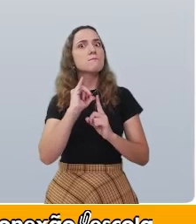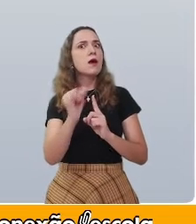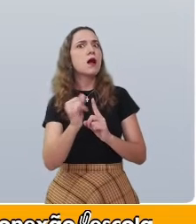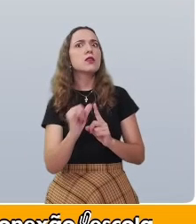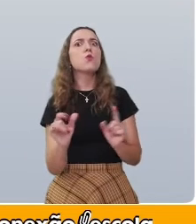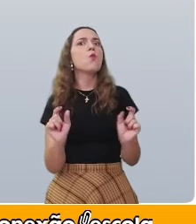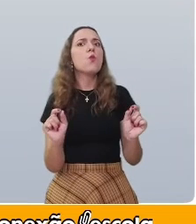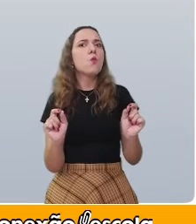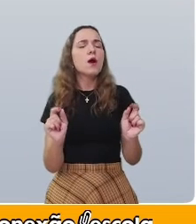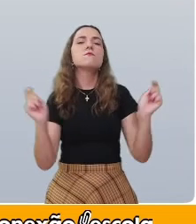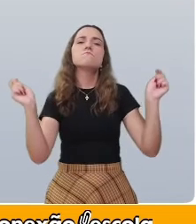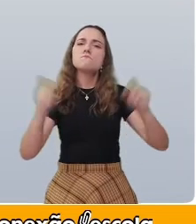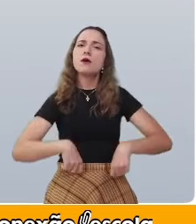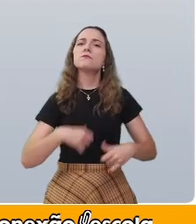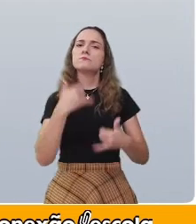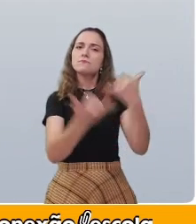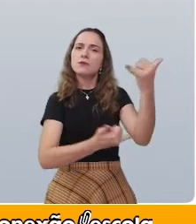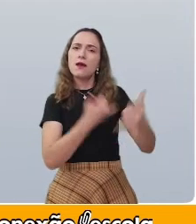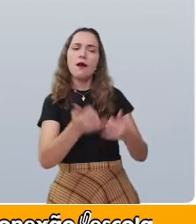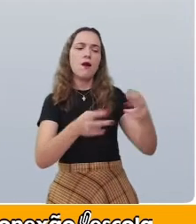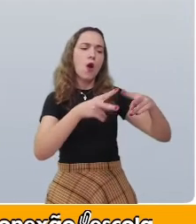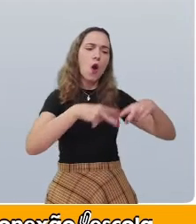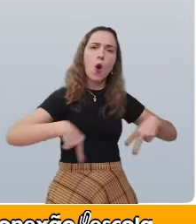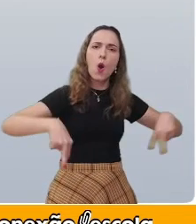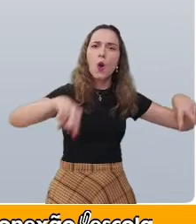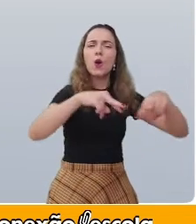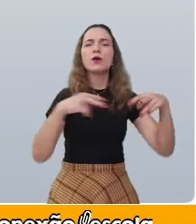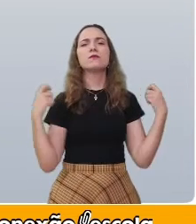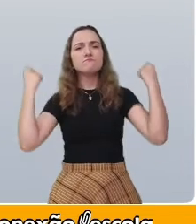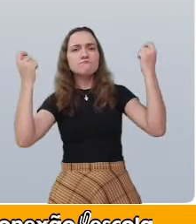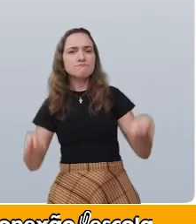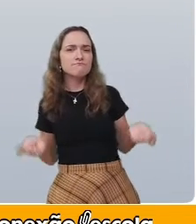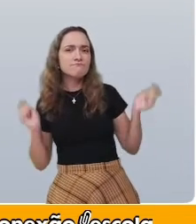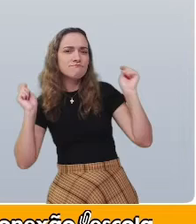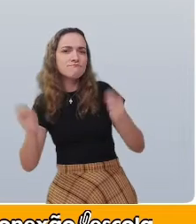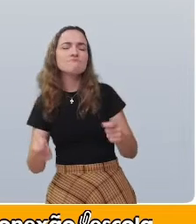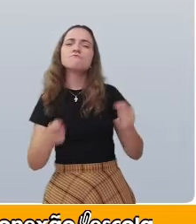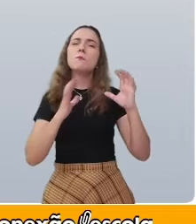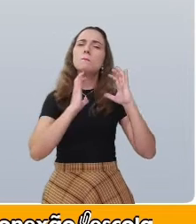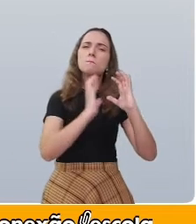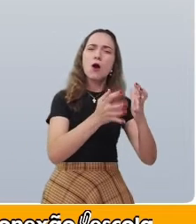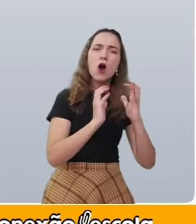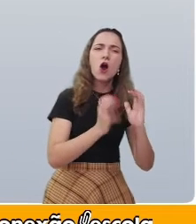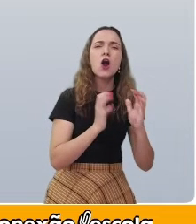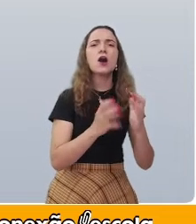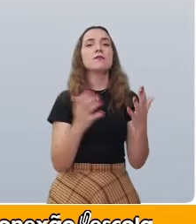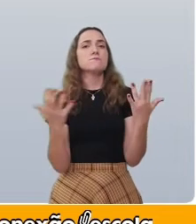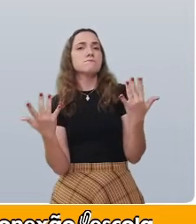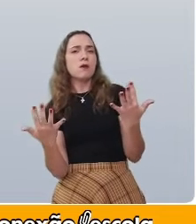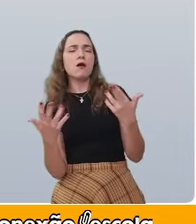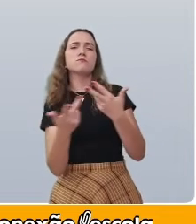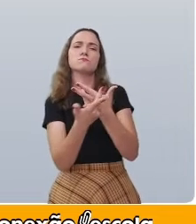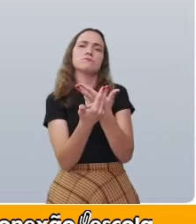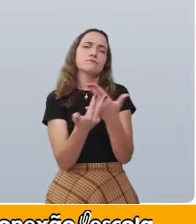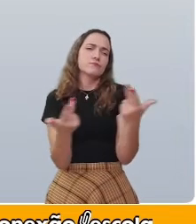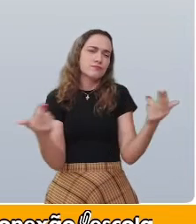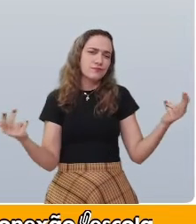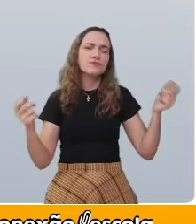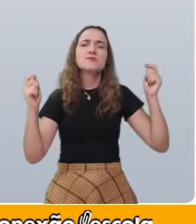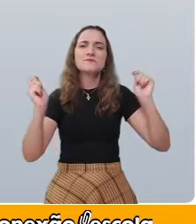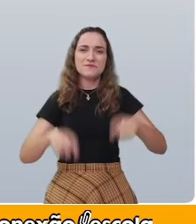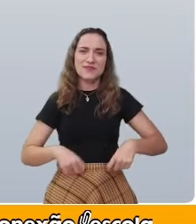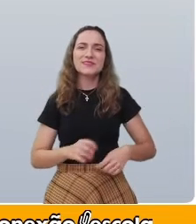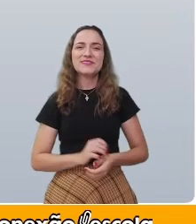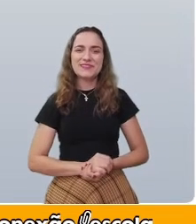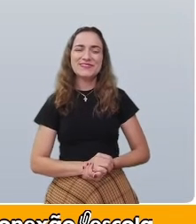para brincar de roda, pular corda, brincar com bola, brincar com as mãos e outras